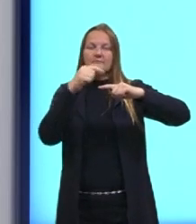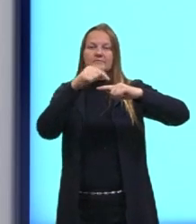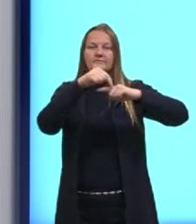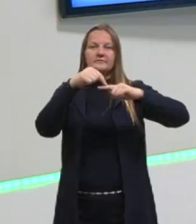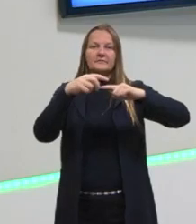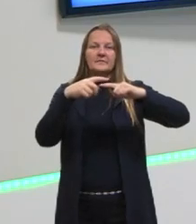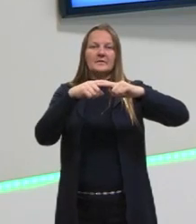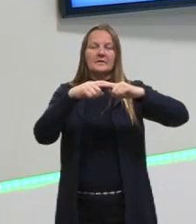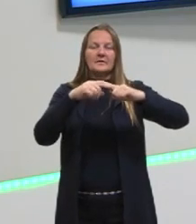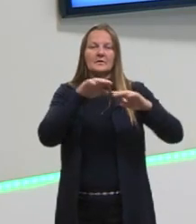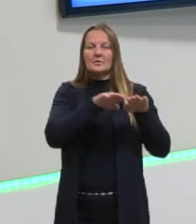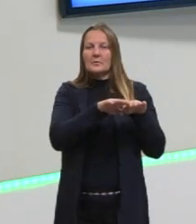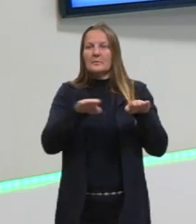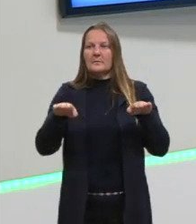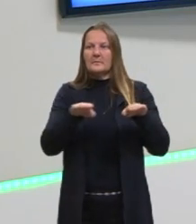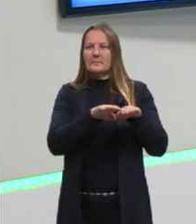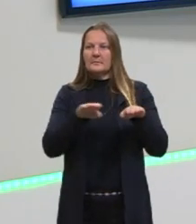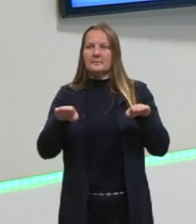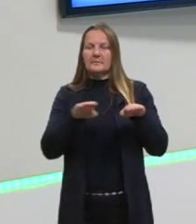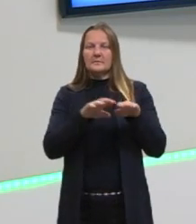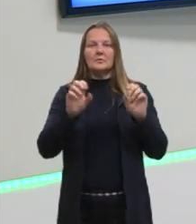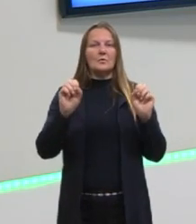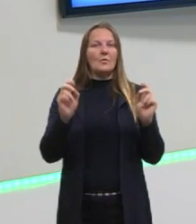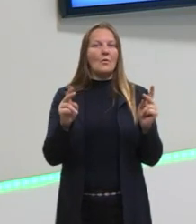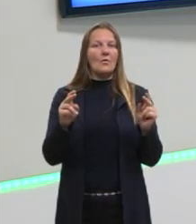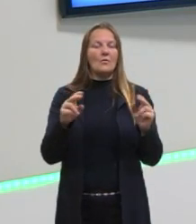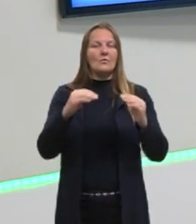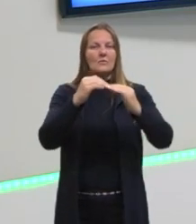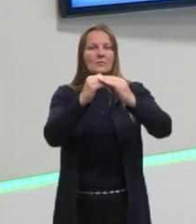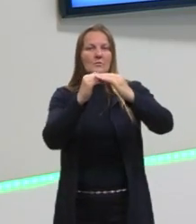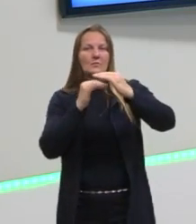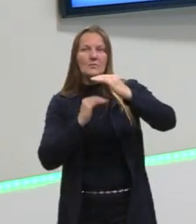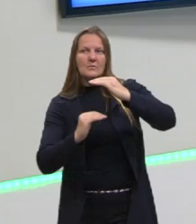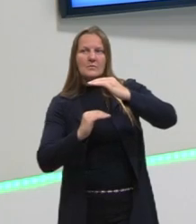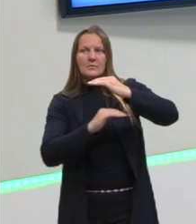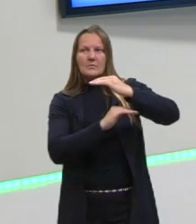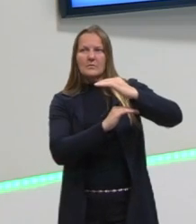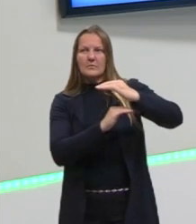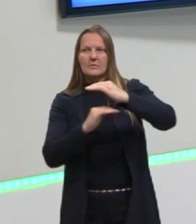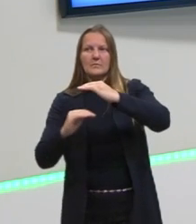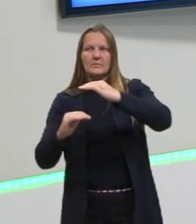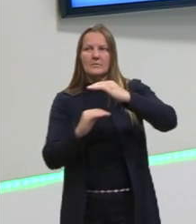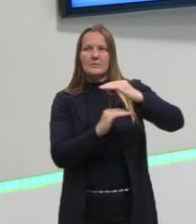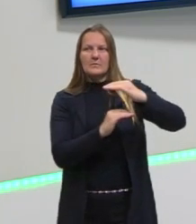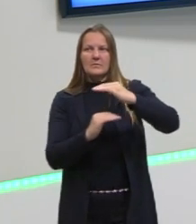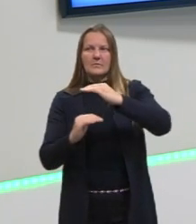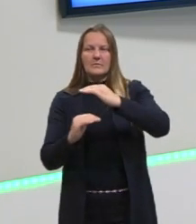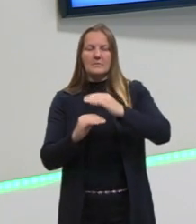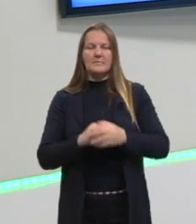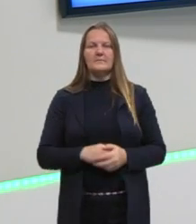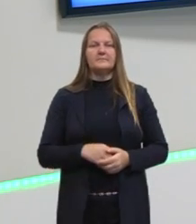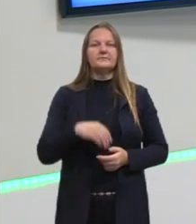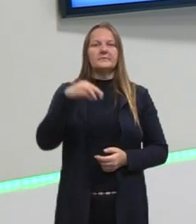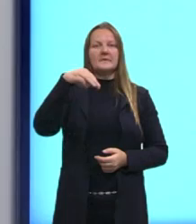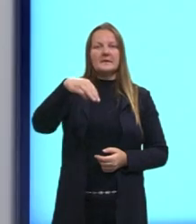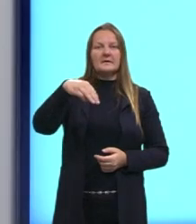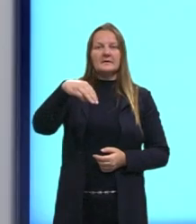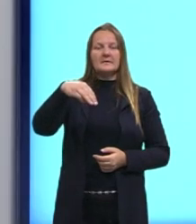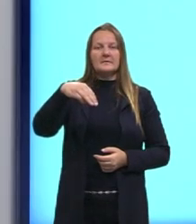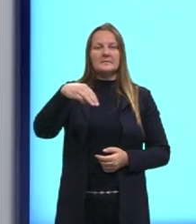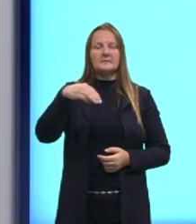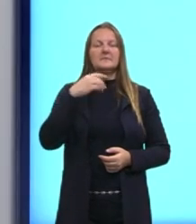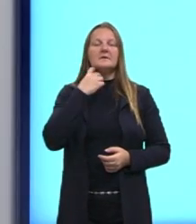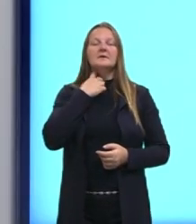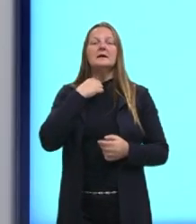mesmo lugar no plano ou elas ocupam posições diferentes, tá? O M nos garante que são